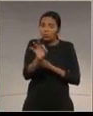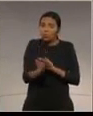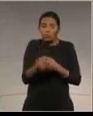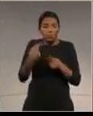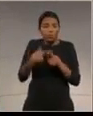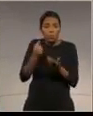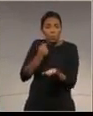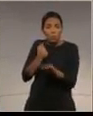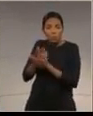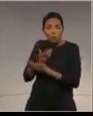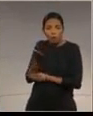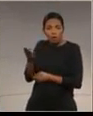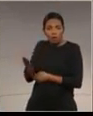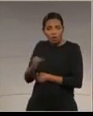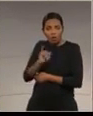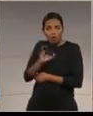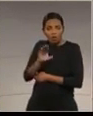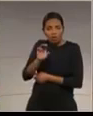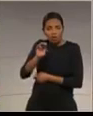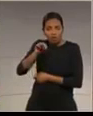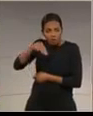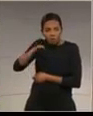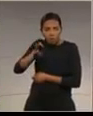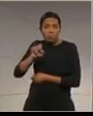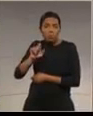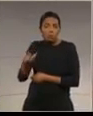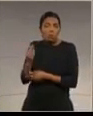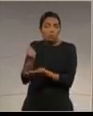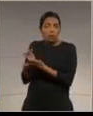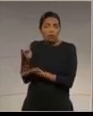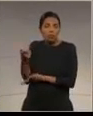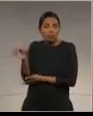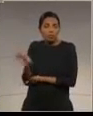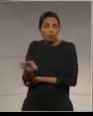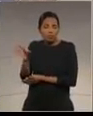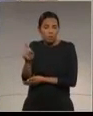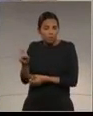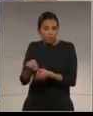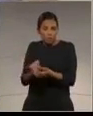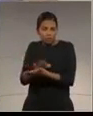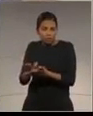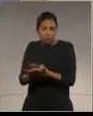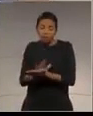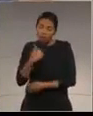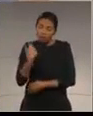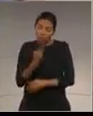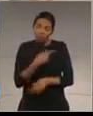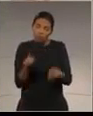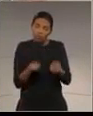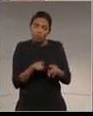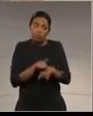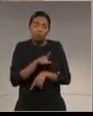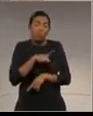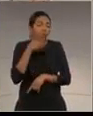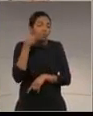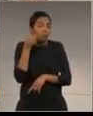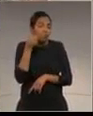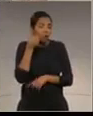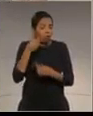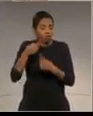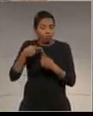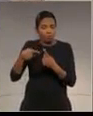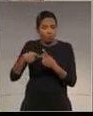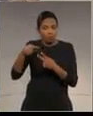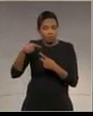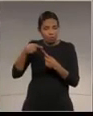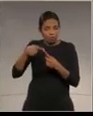ICMBio. Nós temos duas possibilidades. A possibilidade de fazer o mesmo que está sendo feito com o Parque Estadual